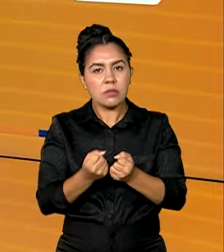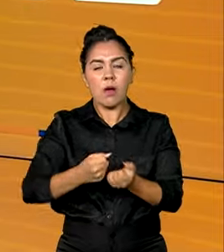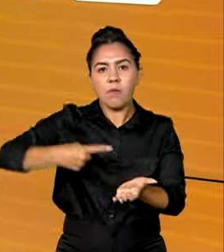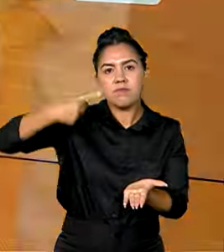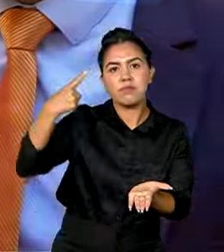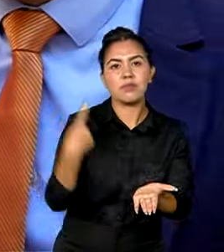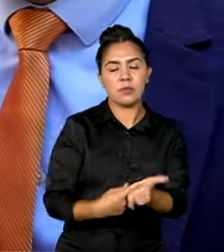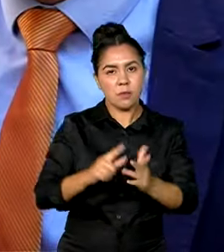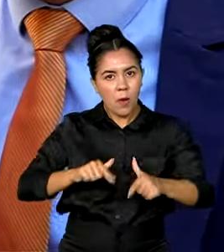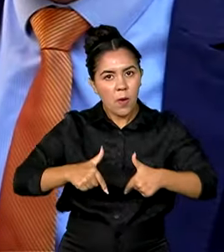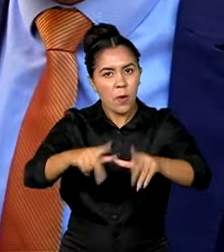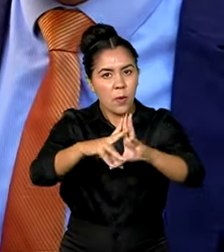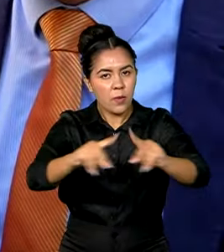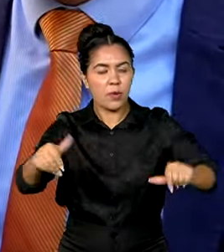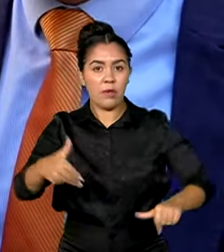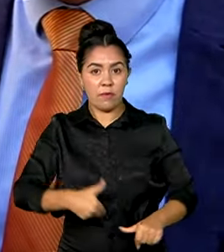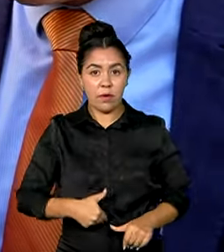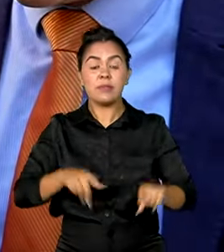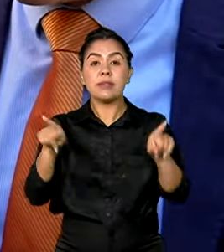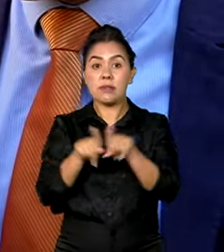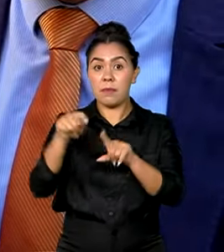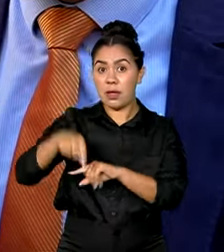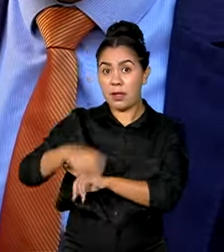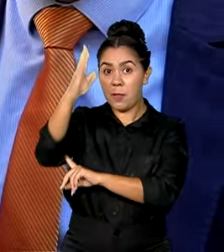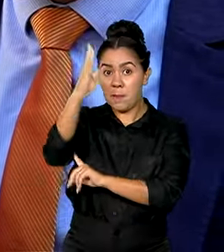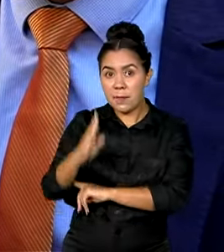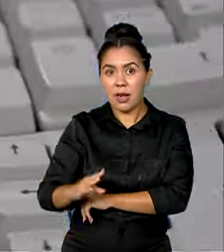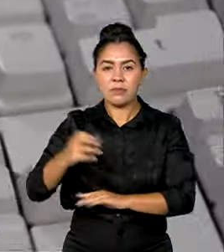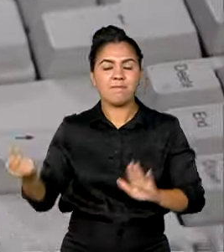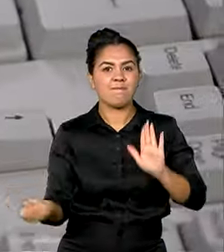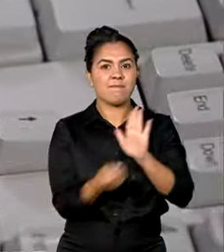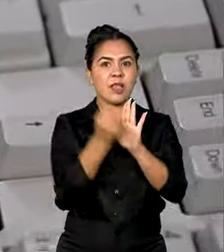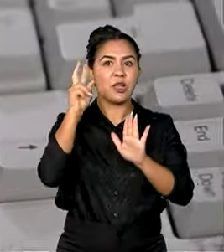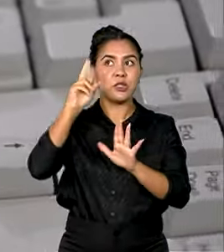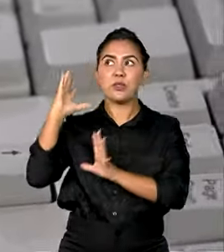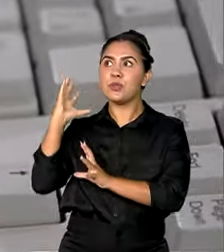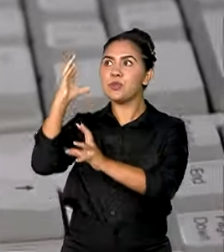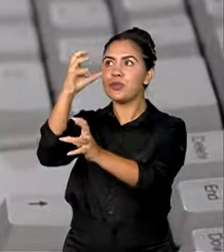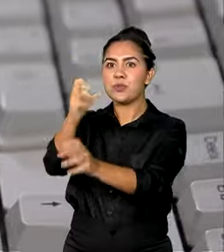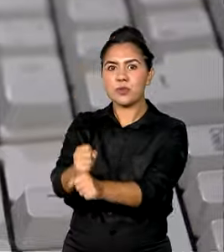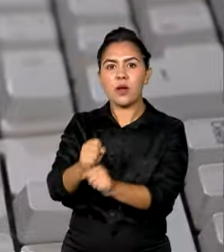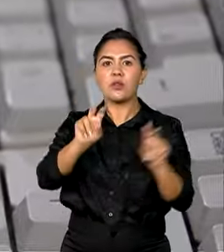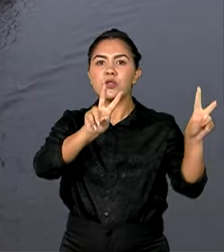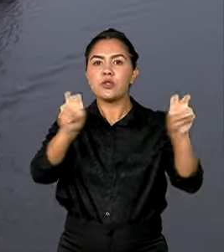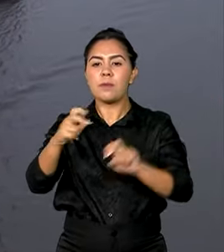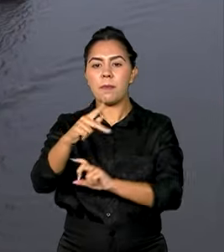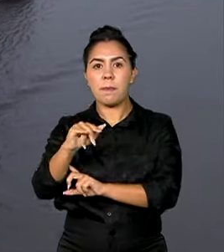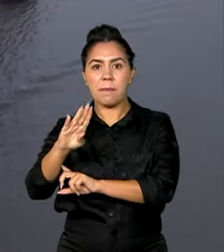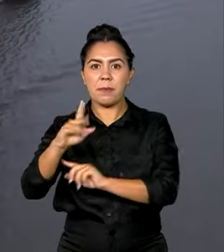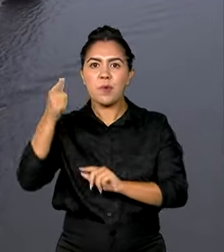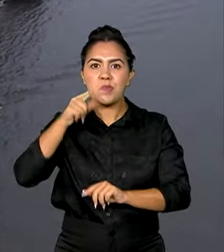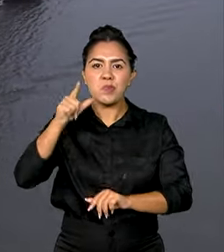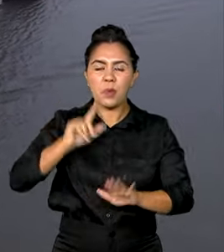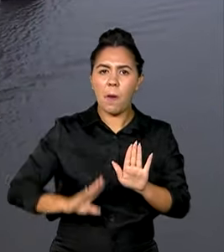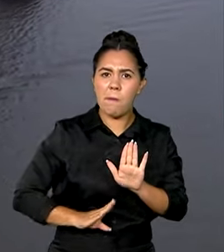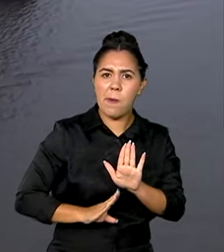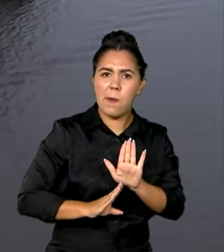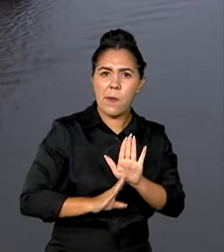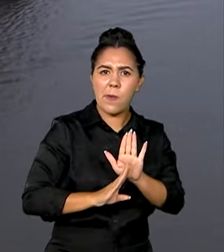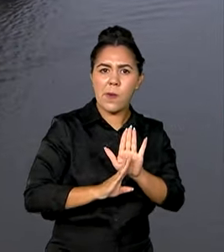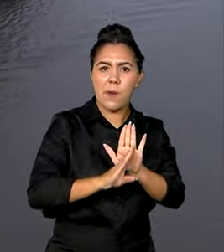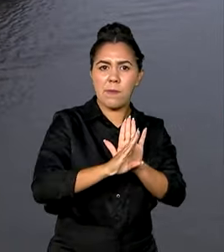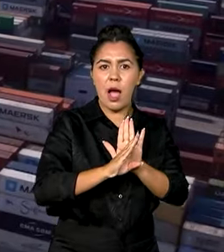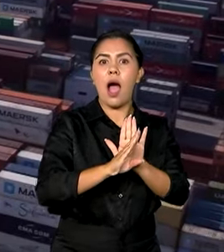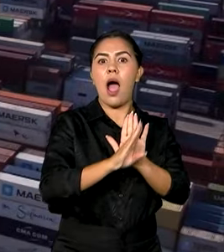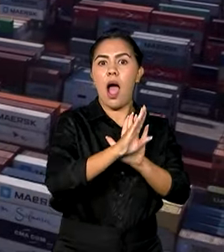Brasil tem o maior aumento na projeção do PIB da história. FMI revisou a previsão de crescimento, subindo de 2